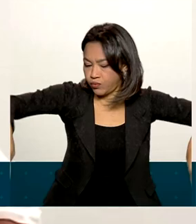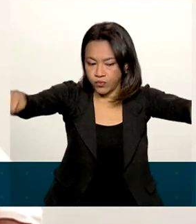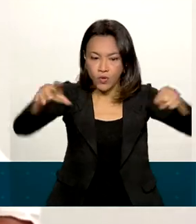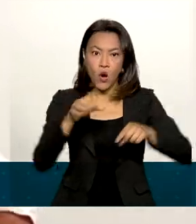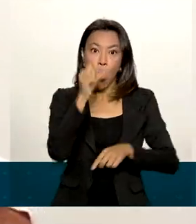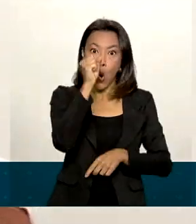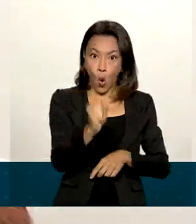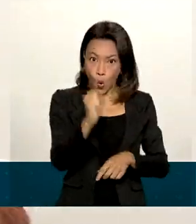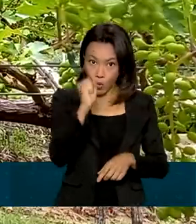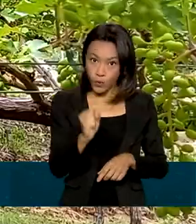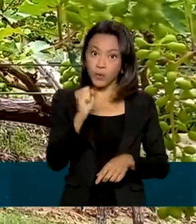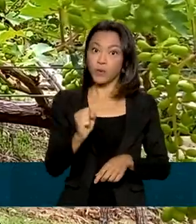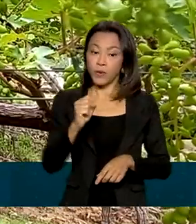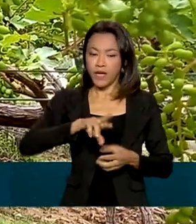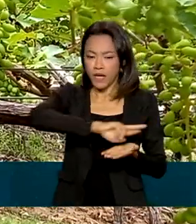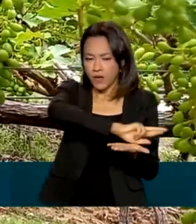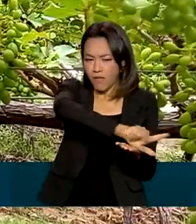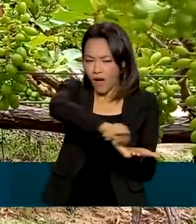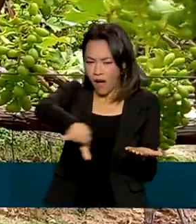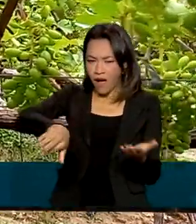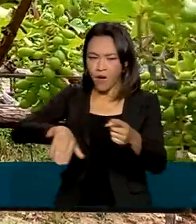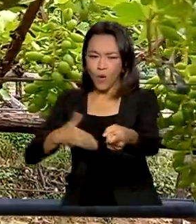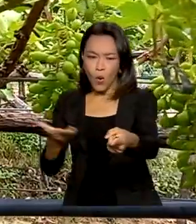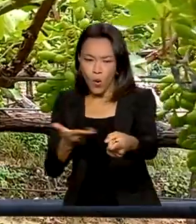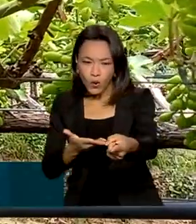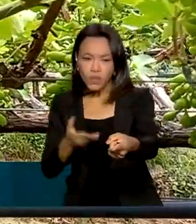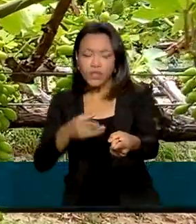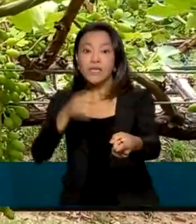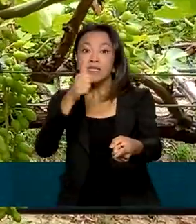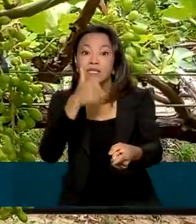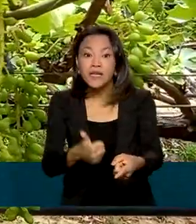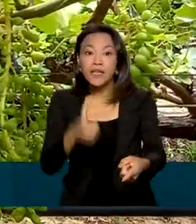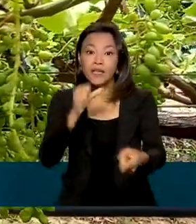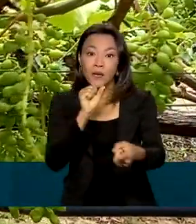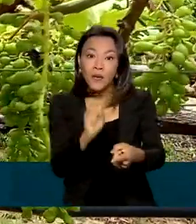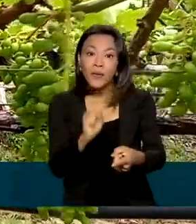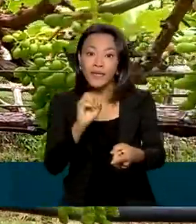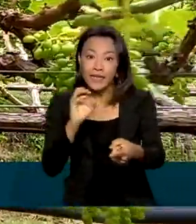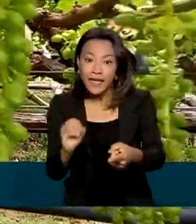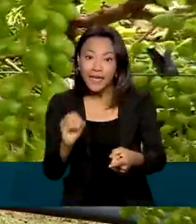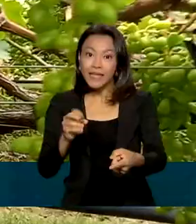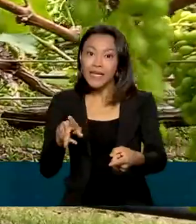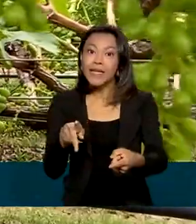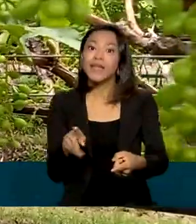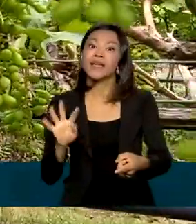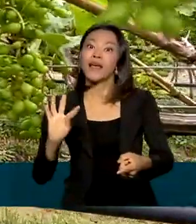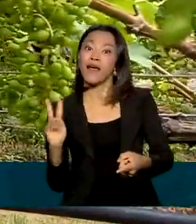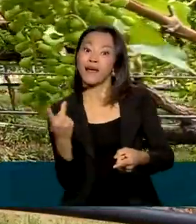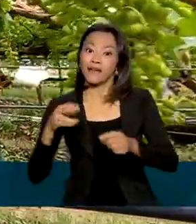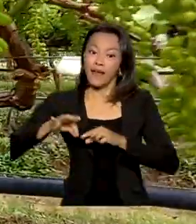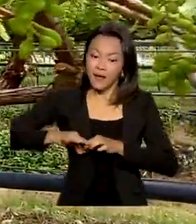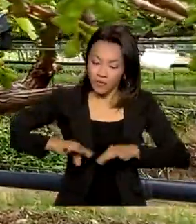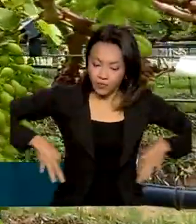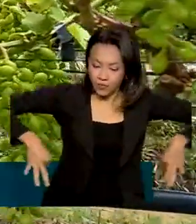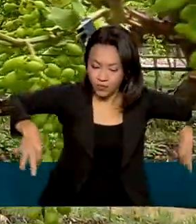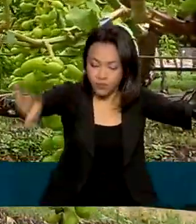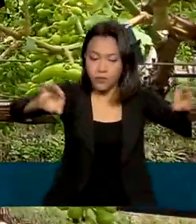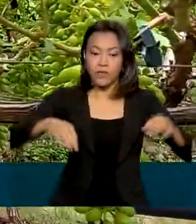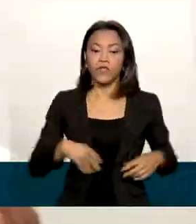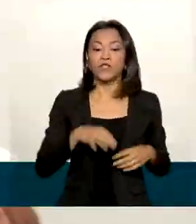Ele diversificou o plantio e hoje cultiva 180 hectares de uvas e mangas em duas